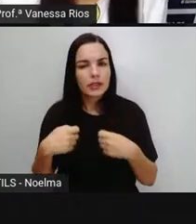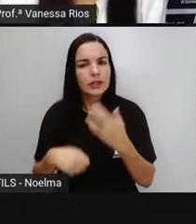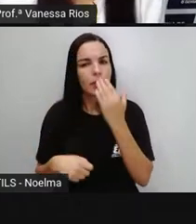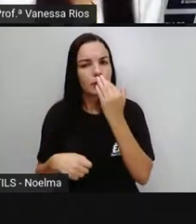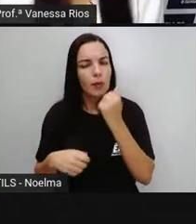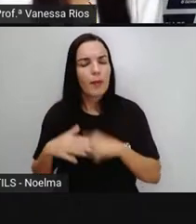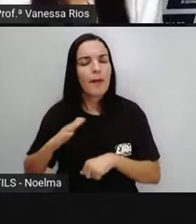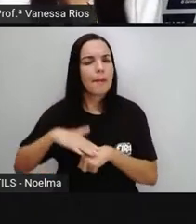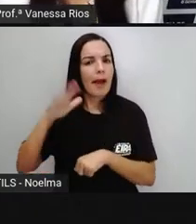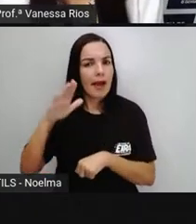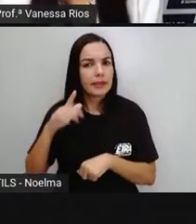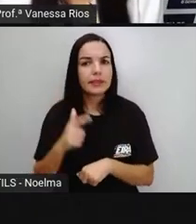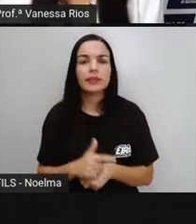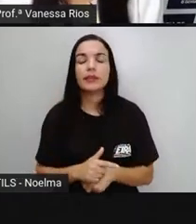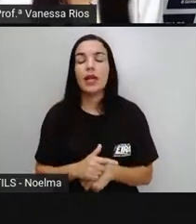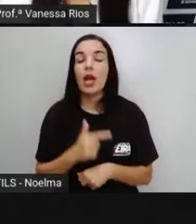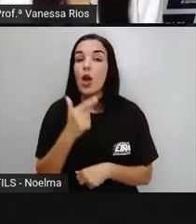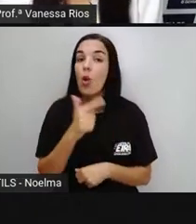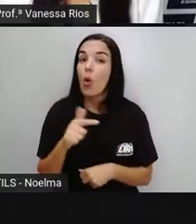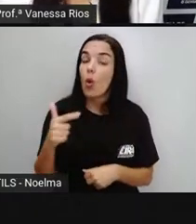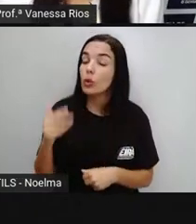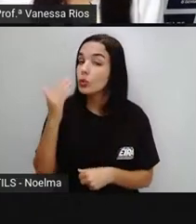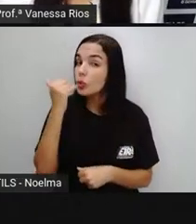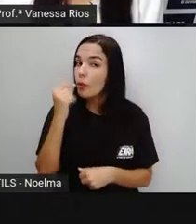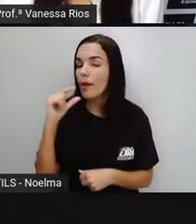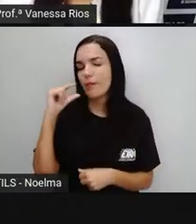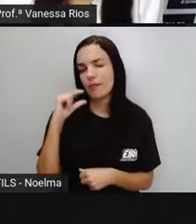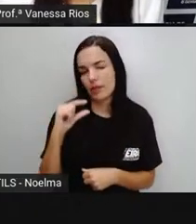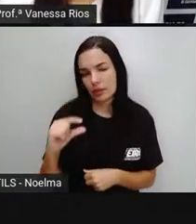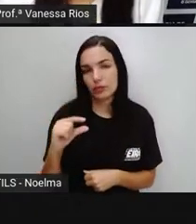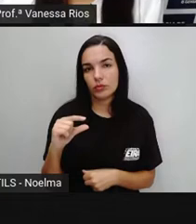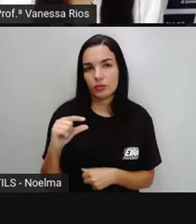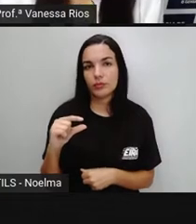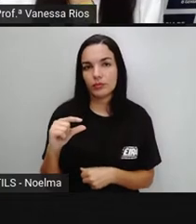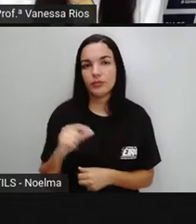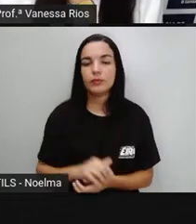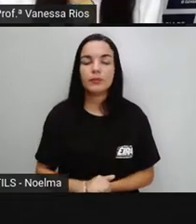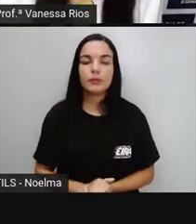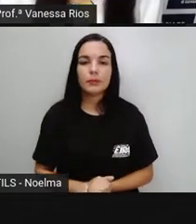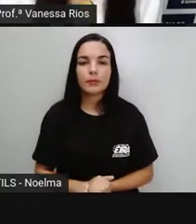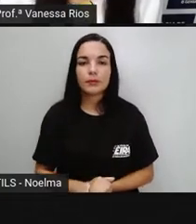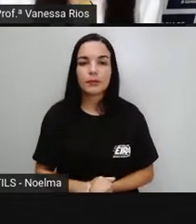mais Outros E nós precisamos Comer Na menor quantidade